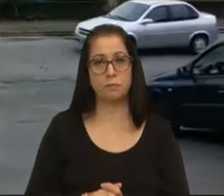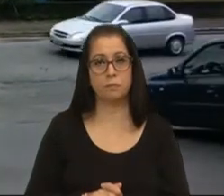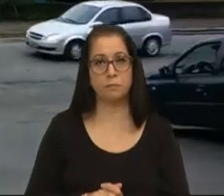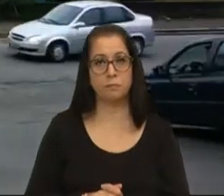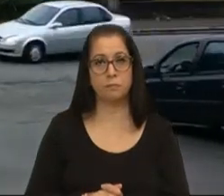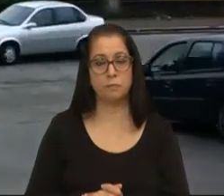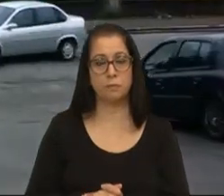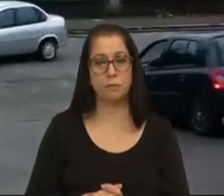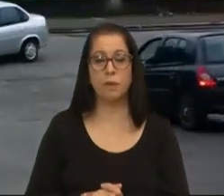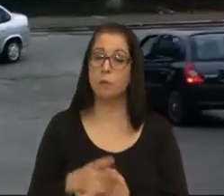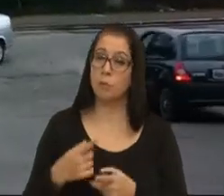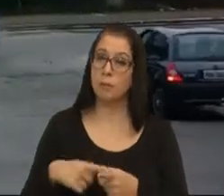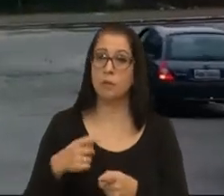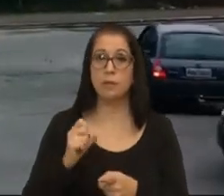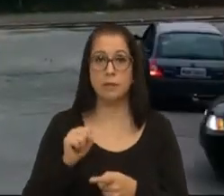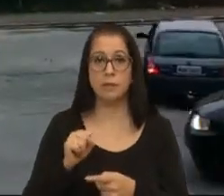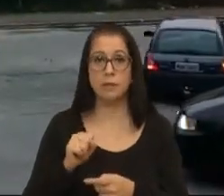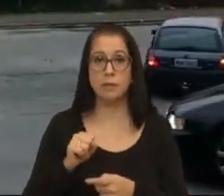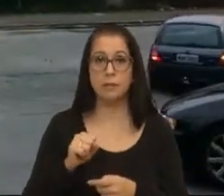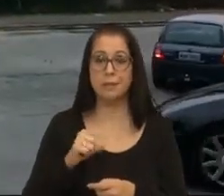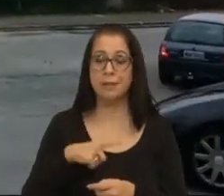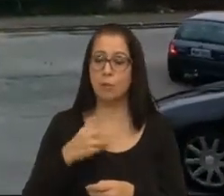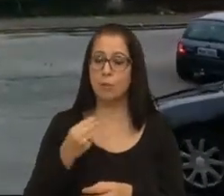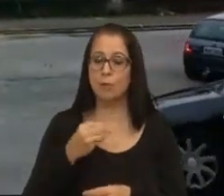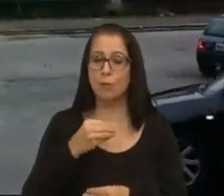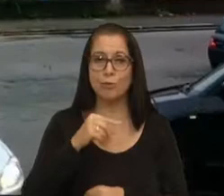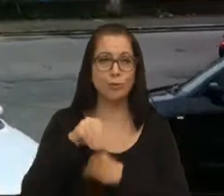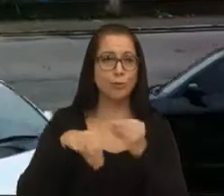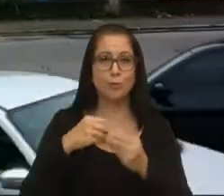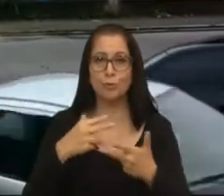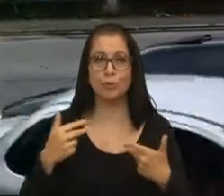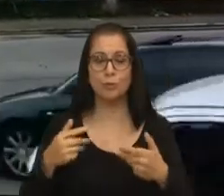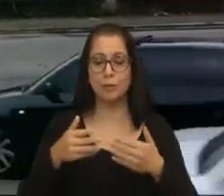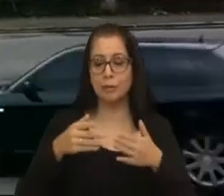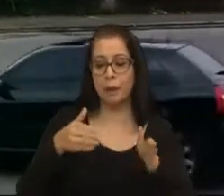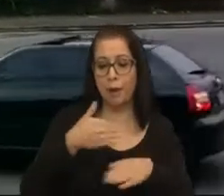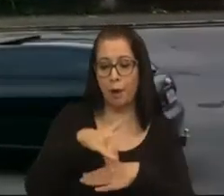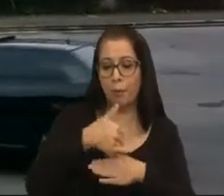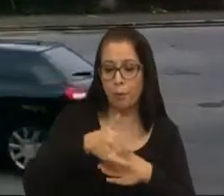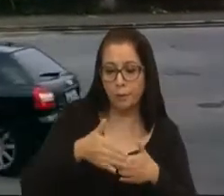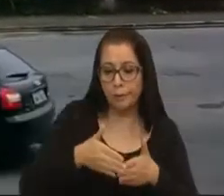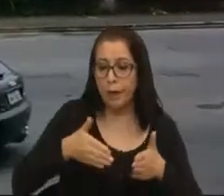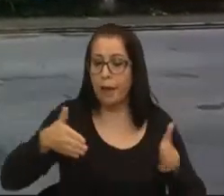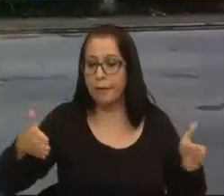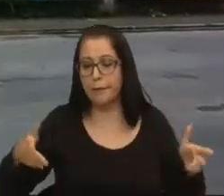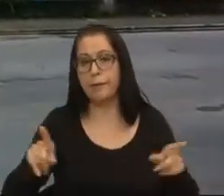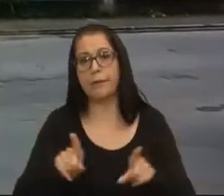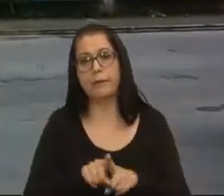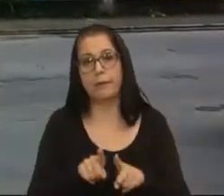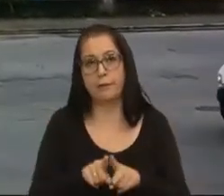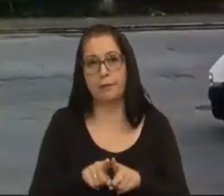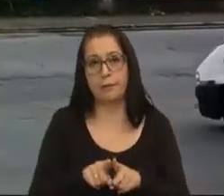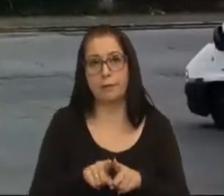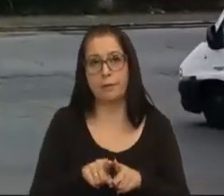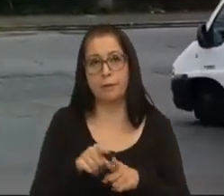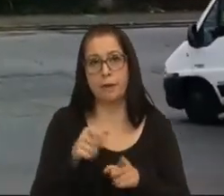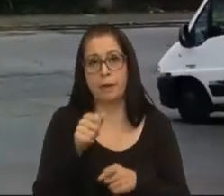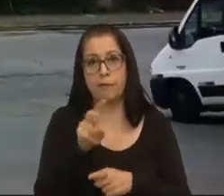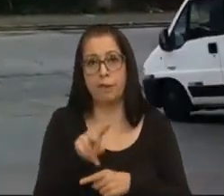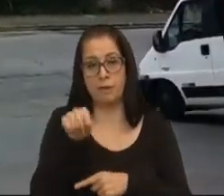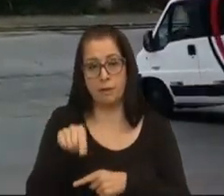existe um pouquinho de tudo, aí tem que, eu acho que tem que fazer um alargamento dessa avenida aí também,